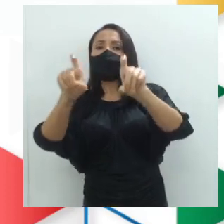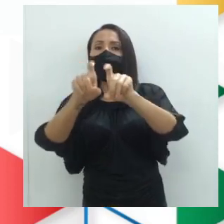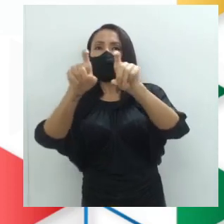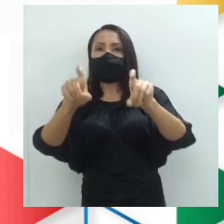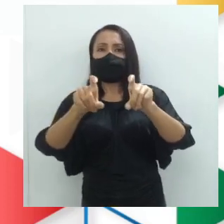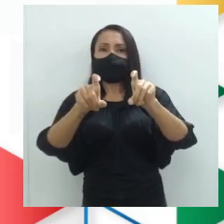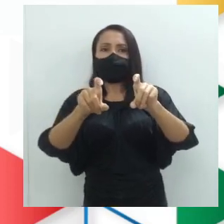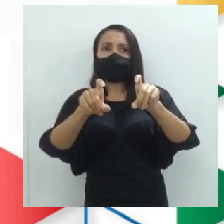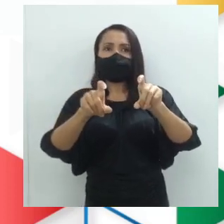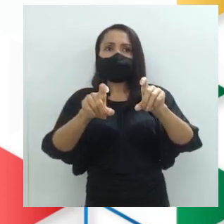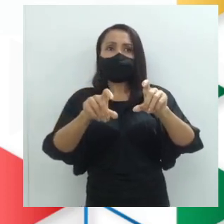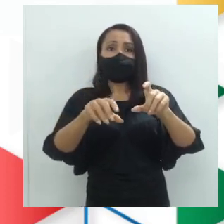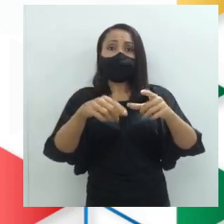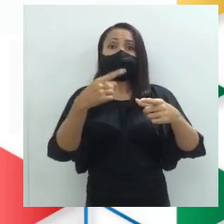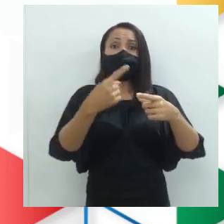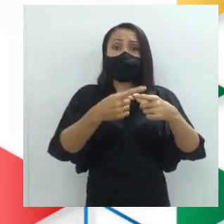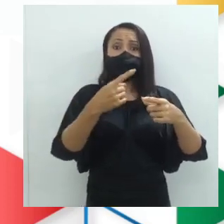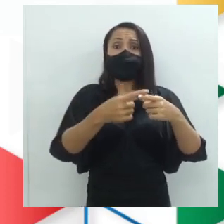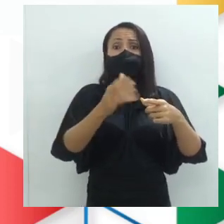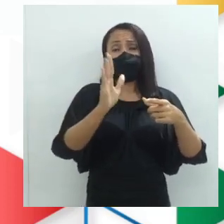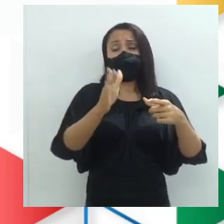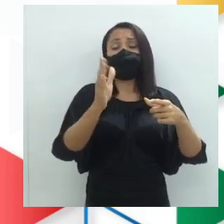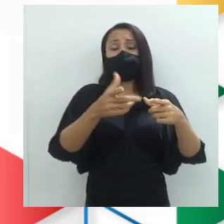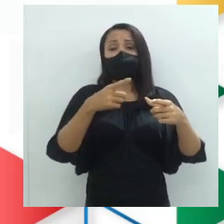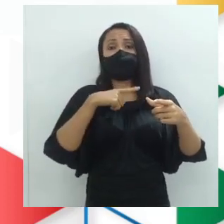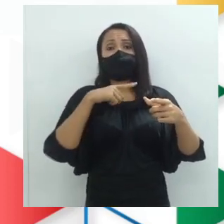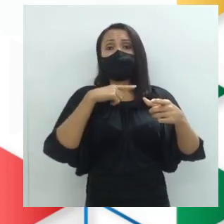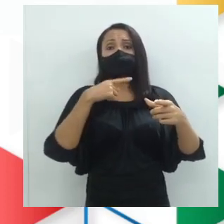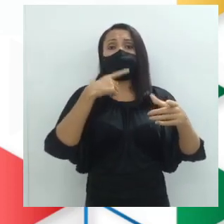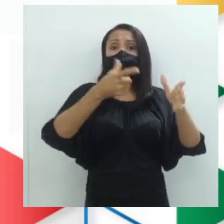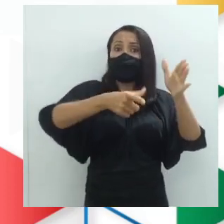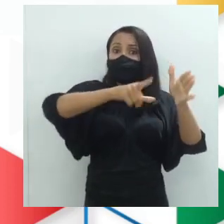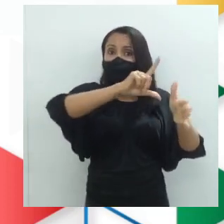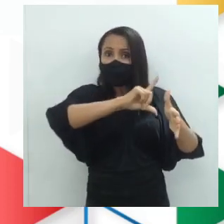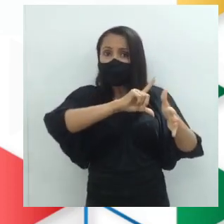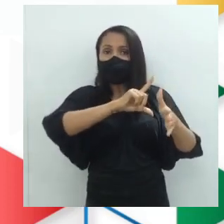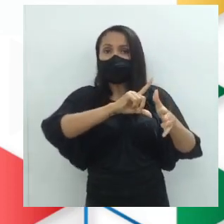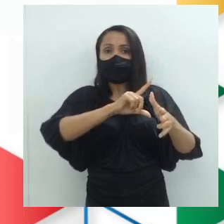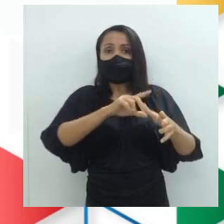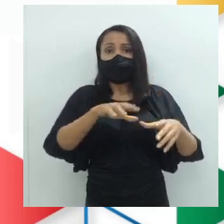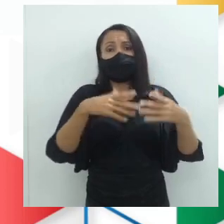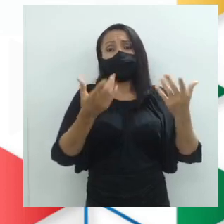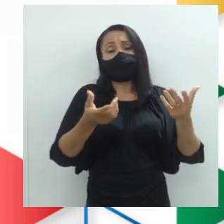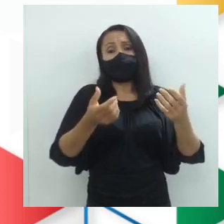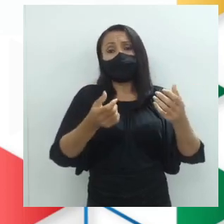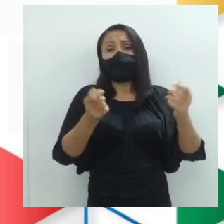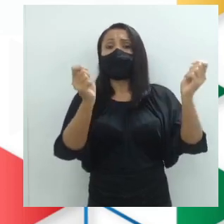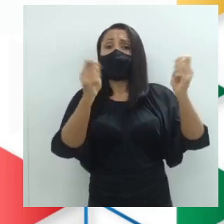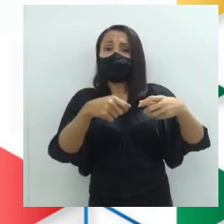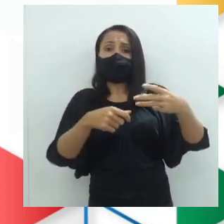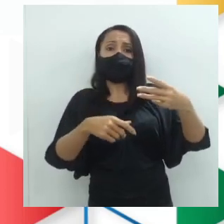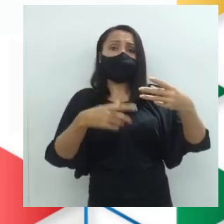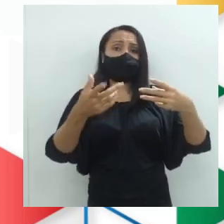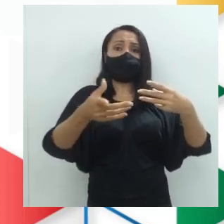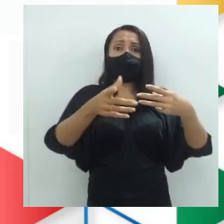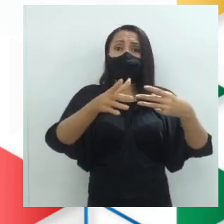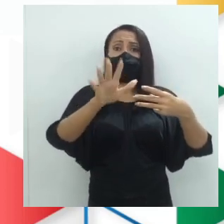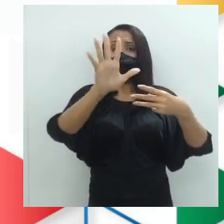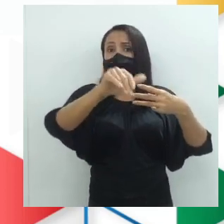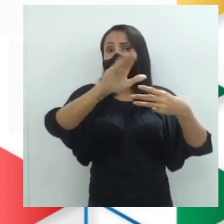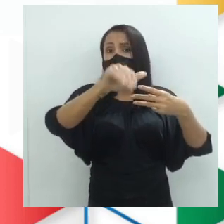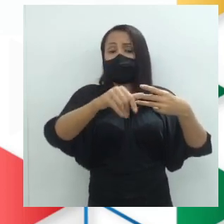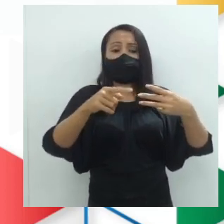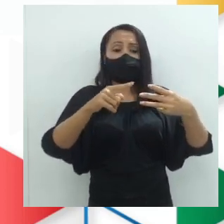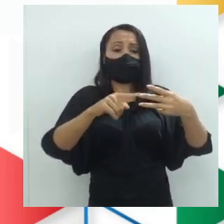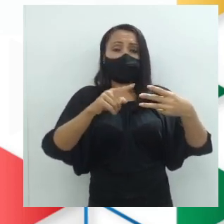computador, é porque ela já tinha outro. E o anterior pode ter sido roubado, ficado obsoleto,